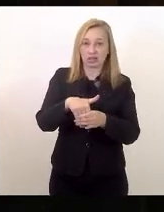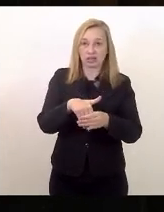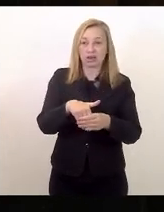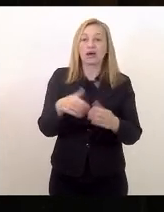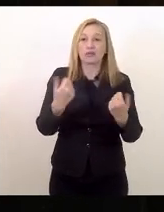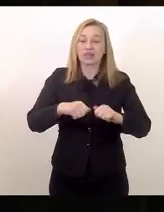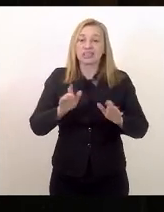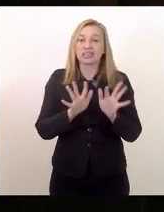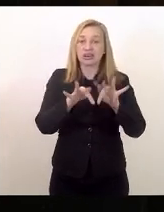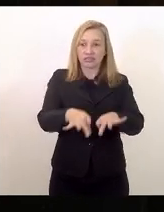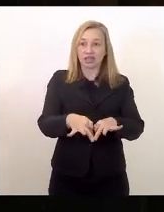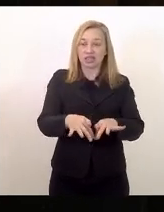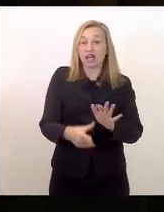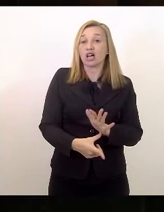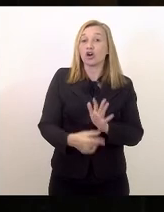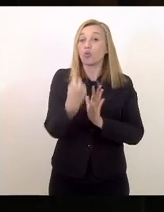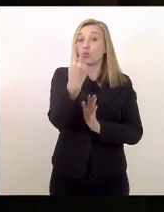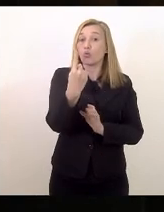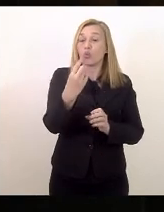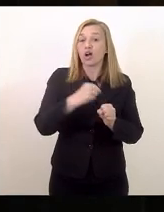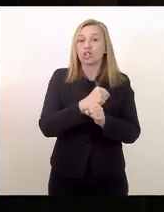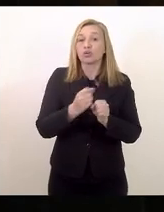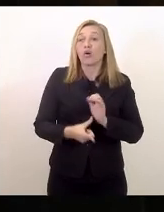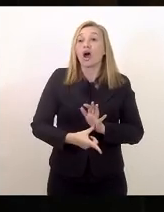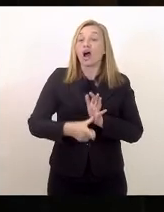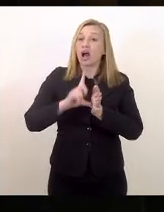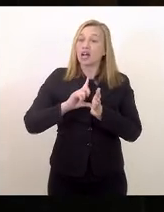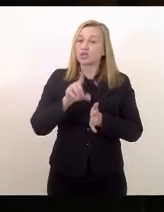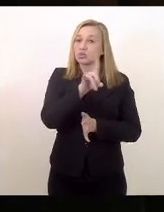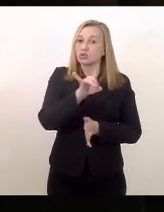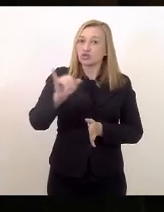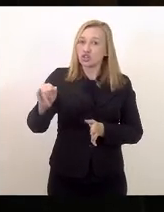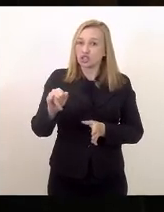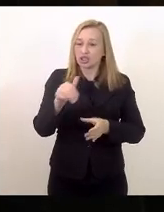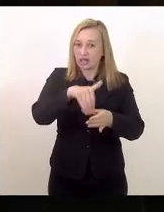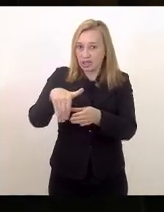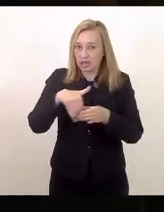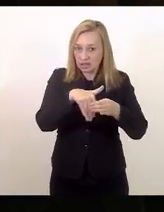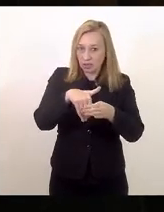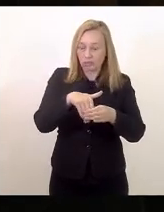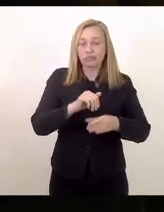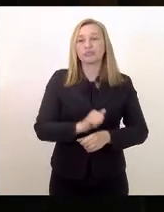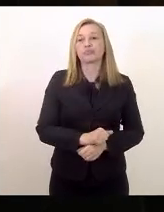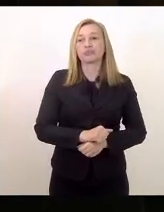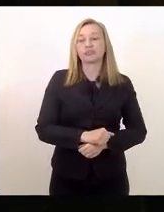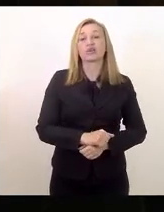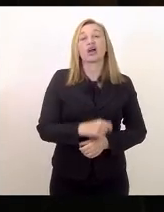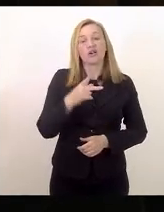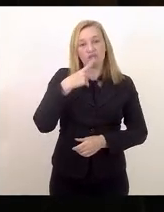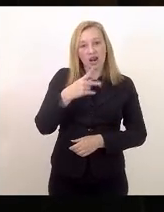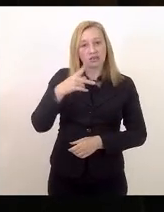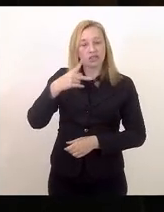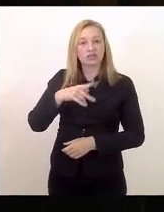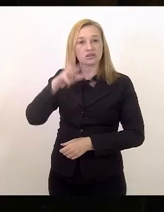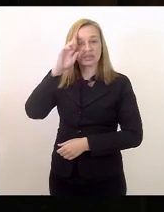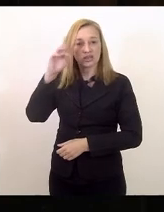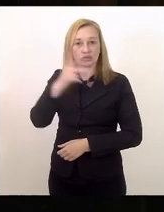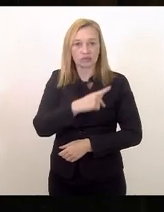concluída um ano antes da data do pleito. Não dito isso, senhora presidente,